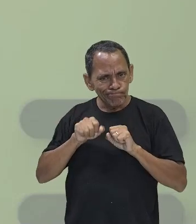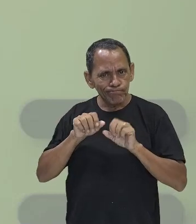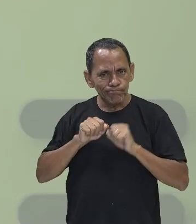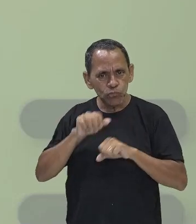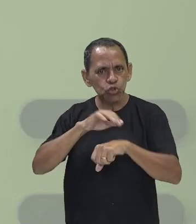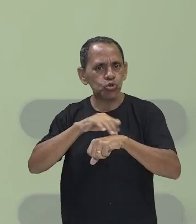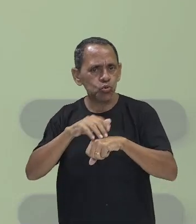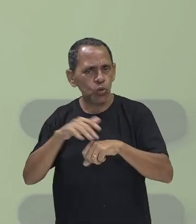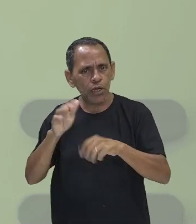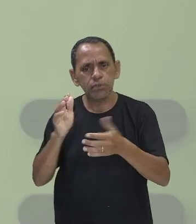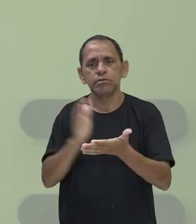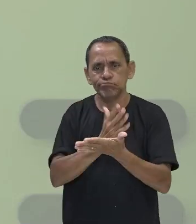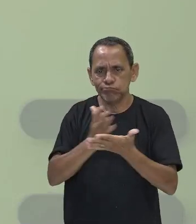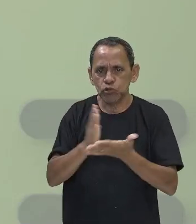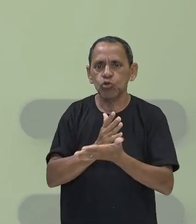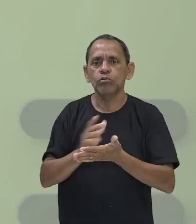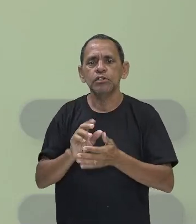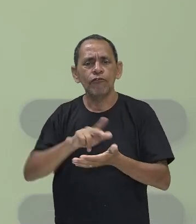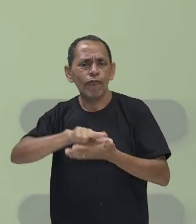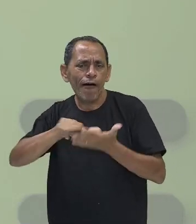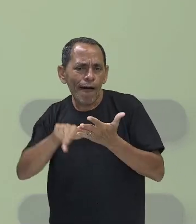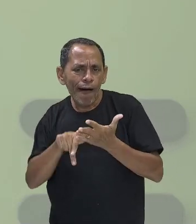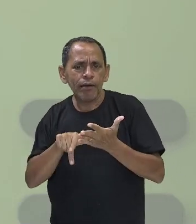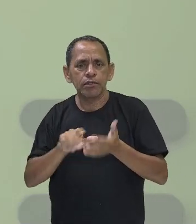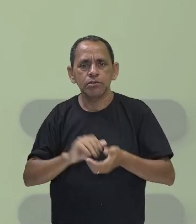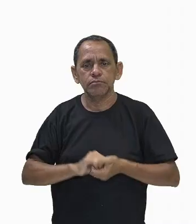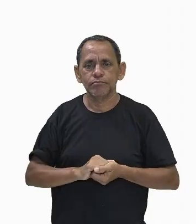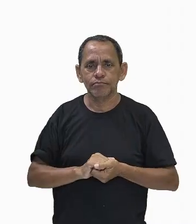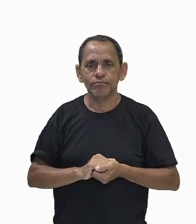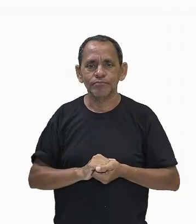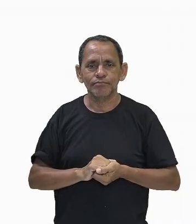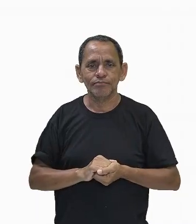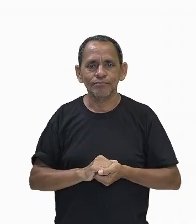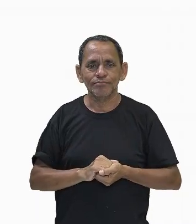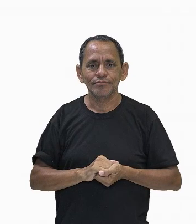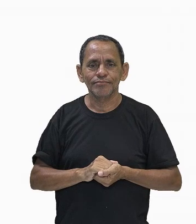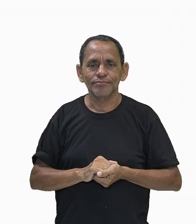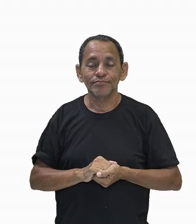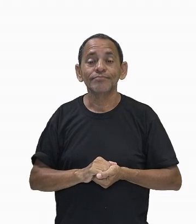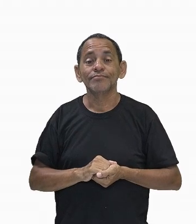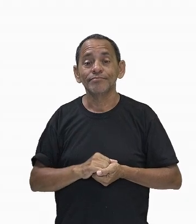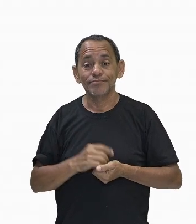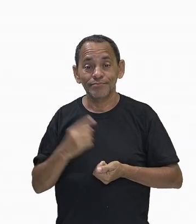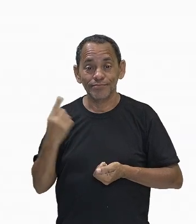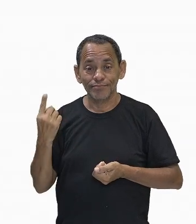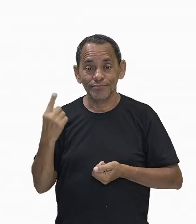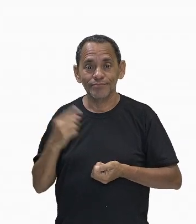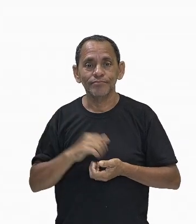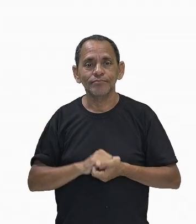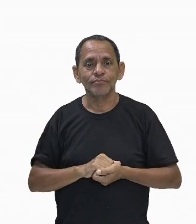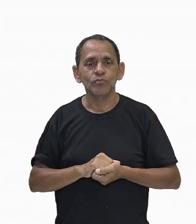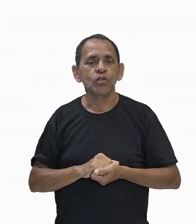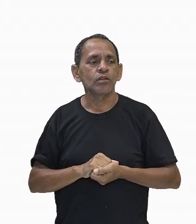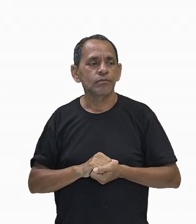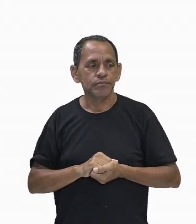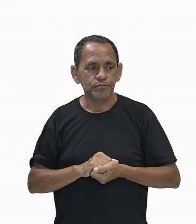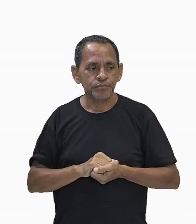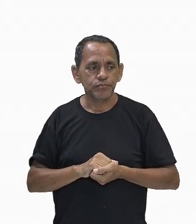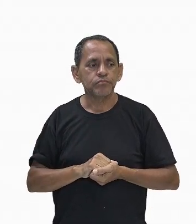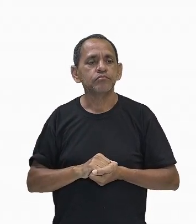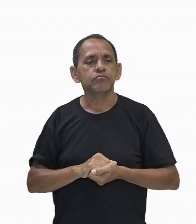de, voltando aí, mais uma vez, imunodeficiências.